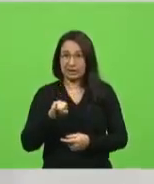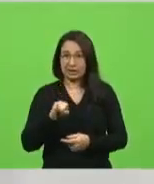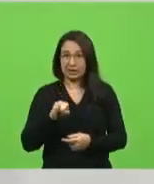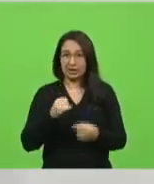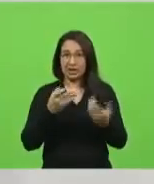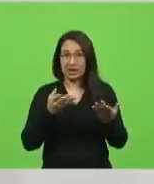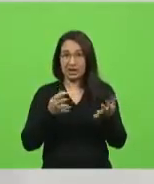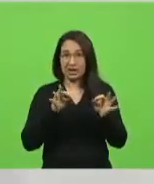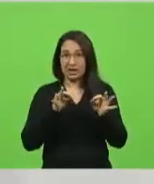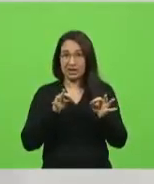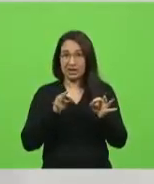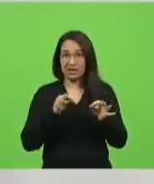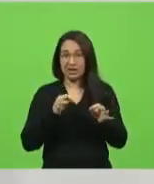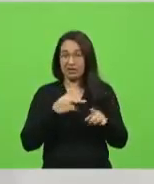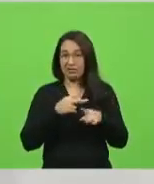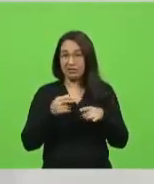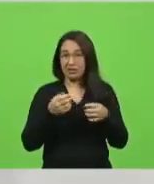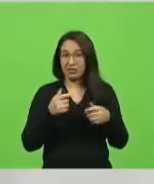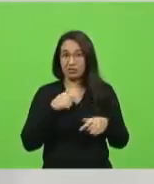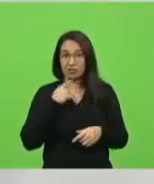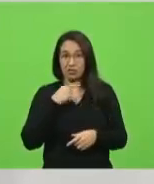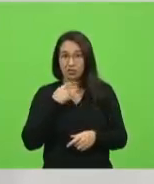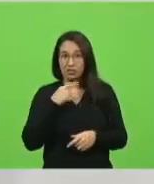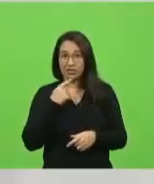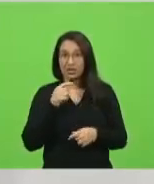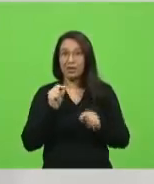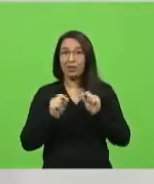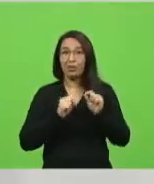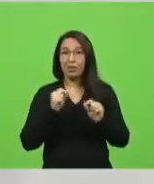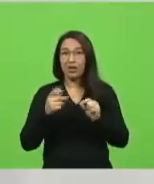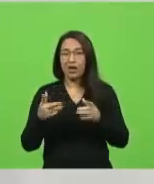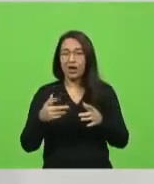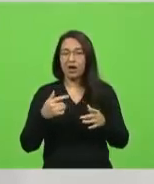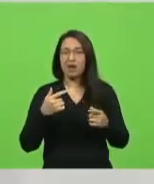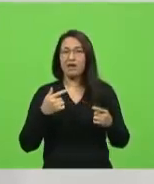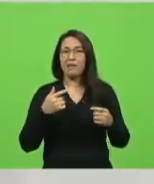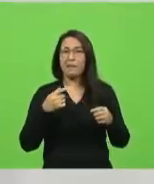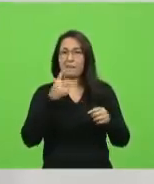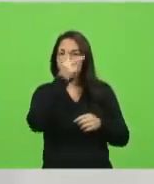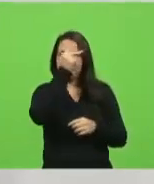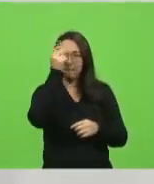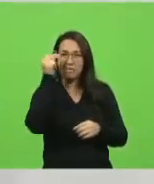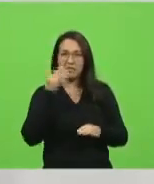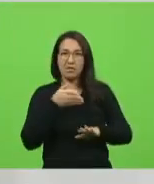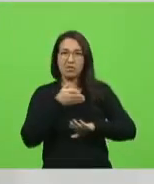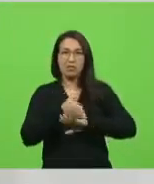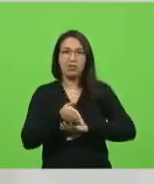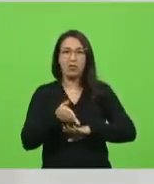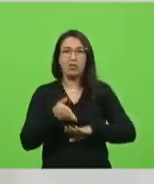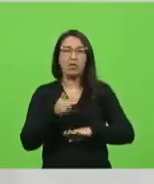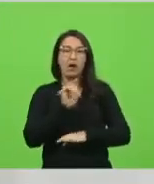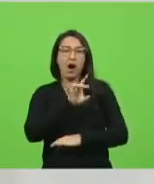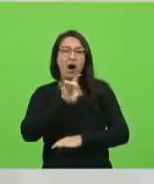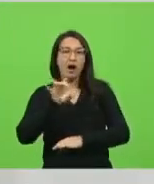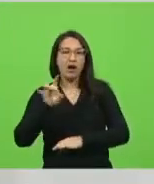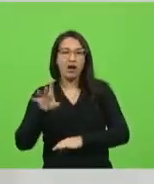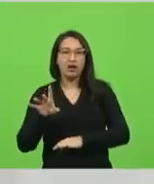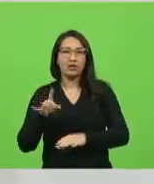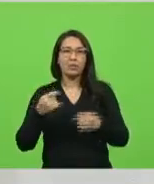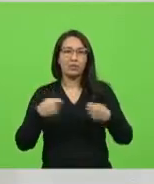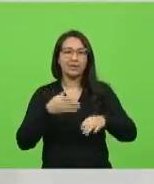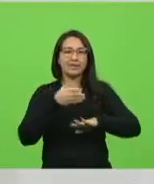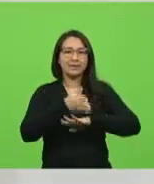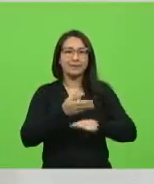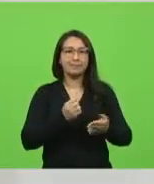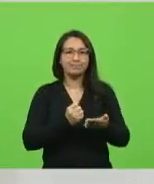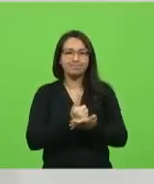pode. E o que todo mundo fez? Foi prefeito, foi governador, o STF devia ter liberado para o vereador também, cada um ir com dinheiro no bolso e ir lá comprar a vacina para